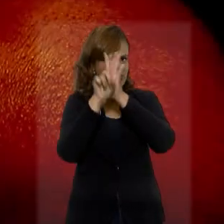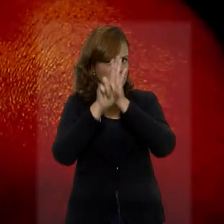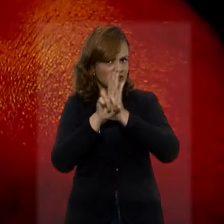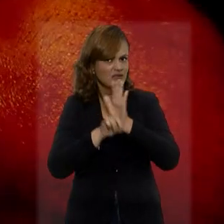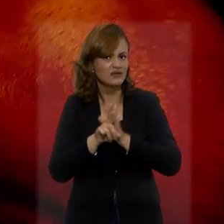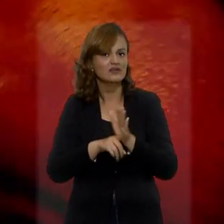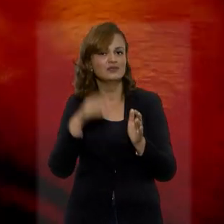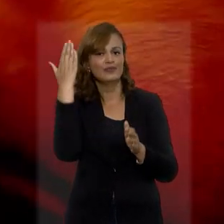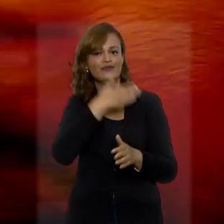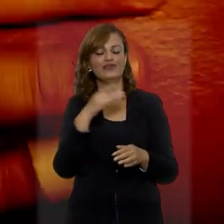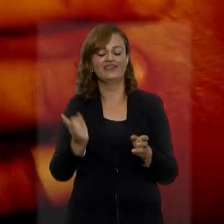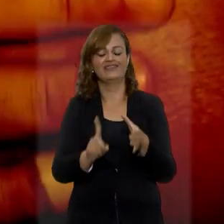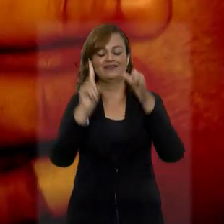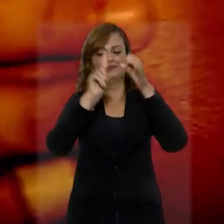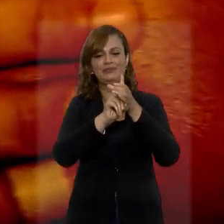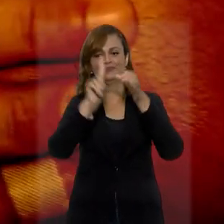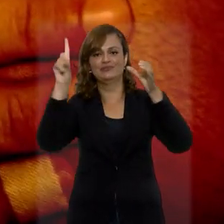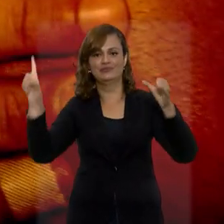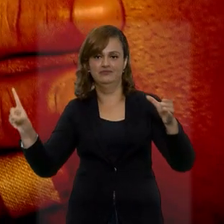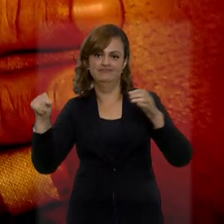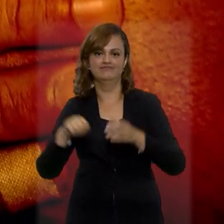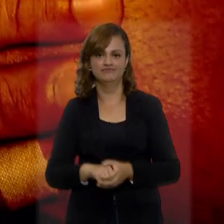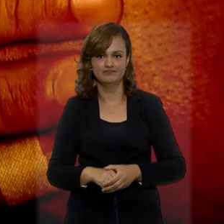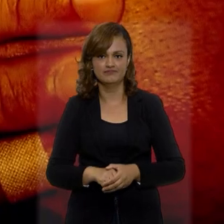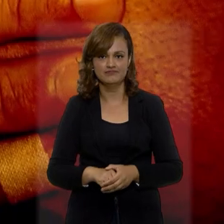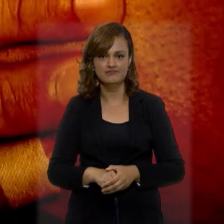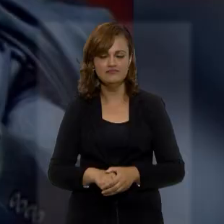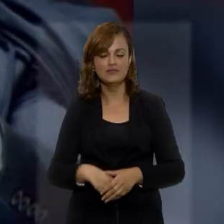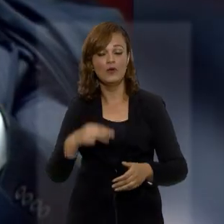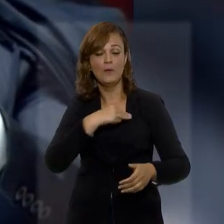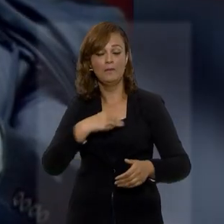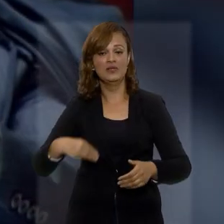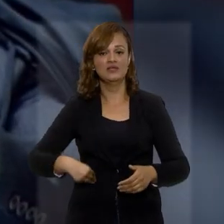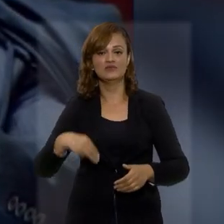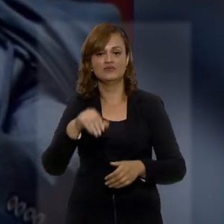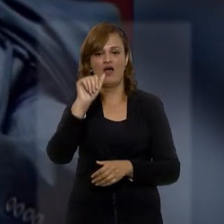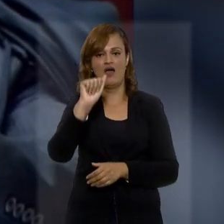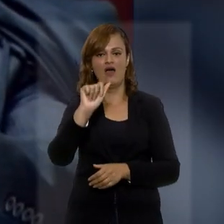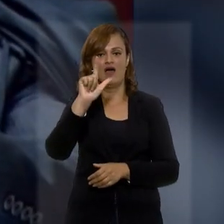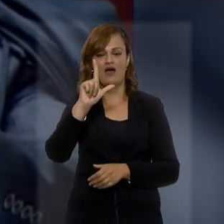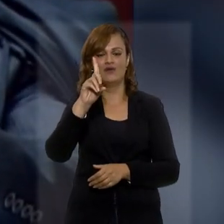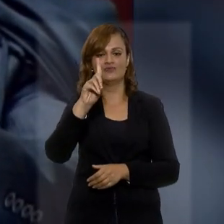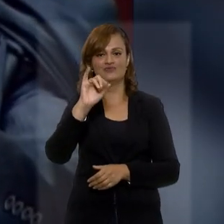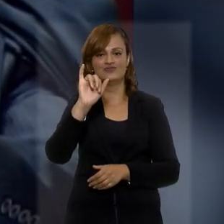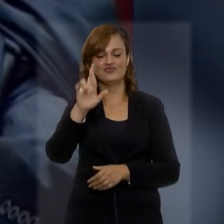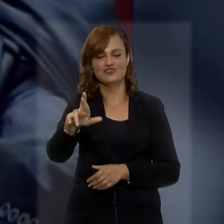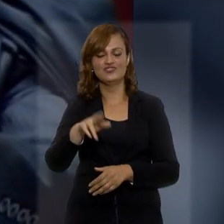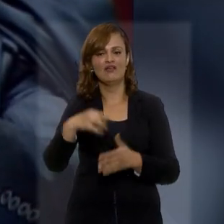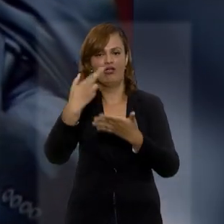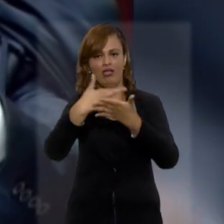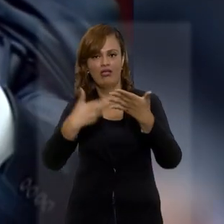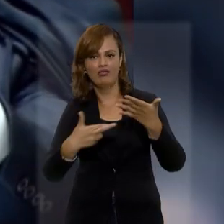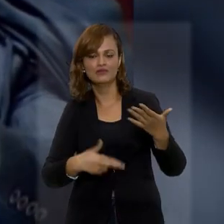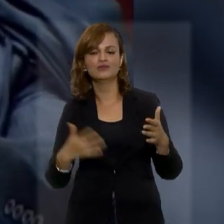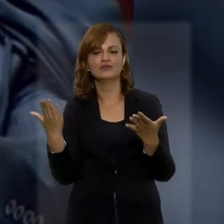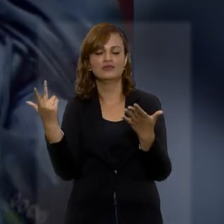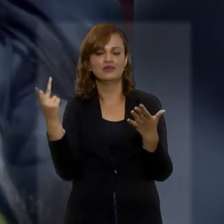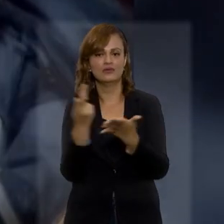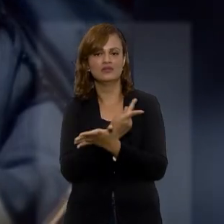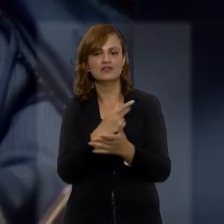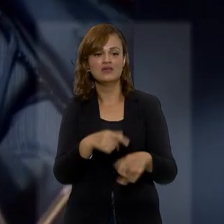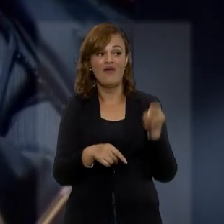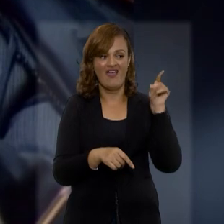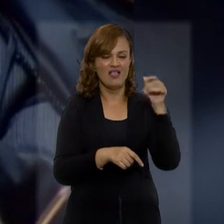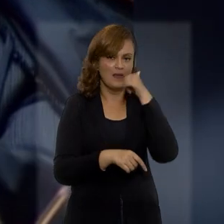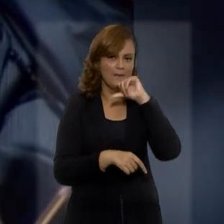E a perícia identificou síndrome da alienação parental na mãe. Para o ministro aposentado Aldir Passarinho Júnior, relator do caso,